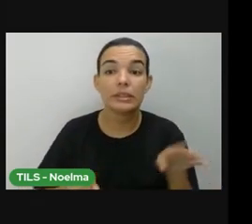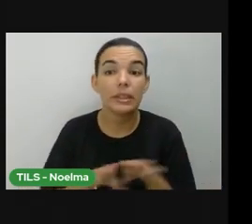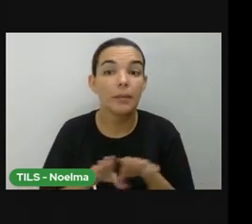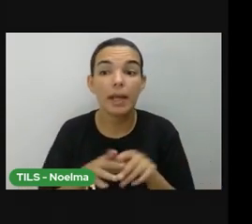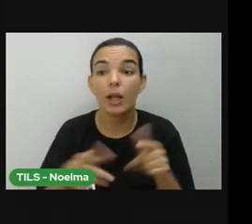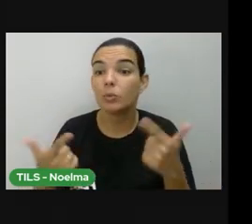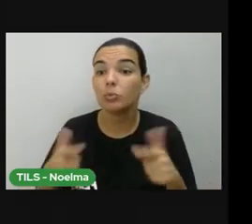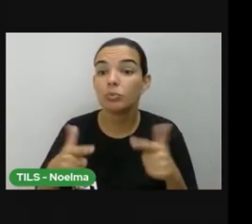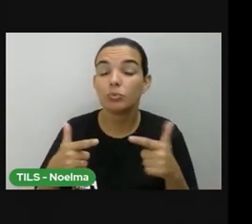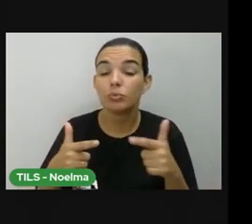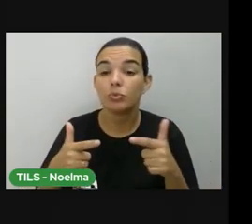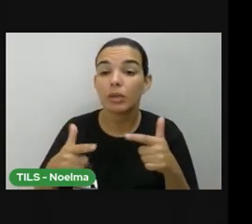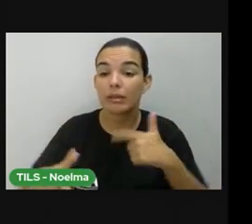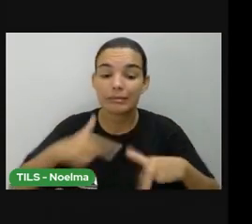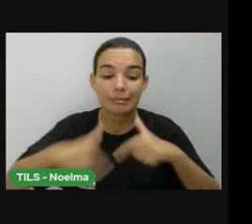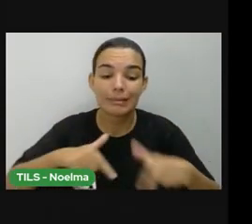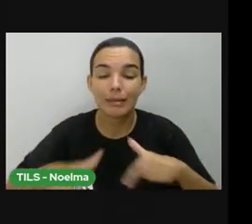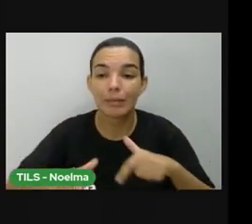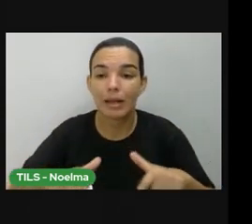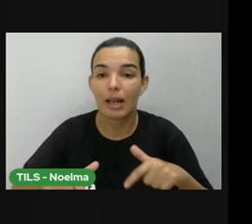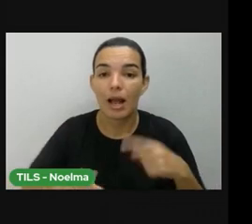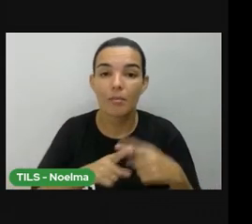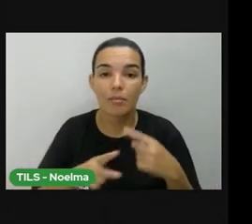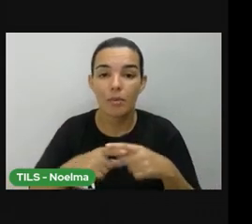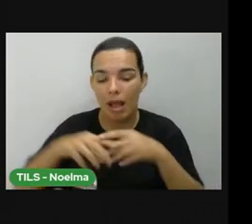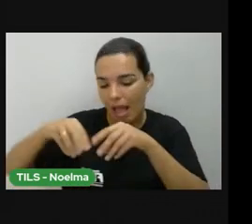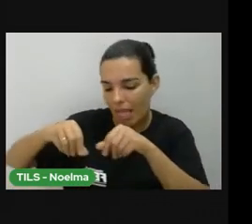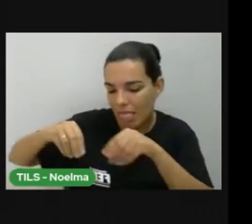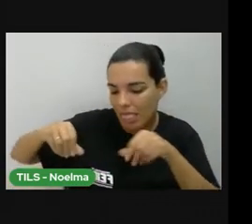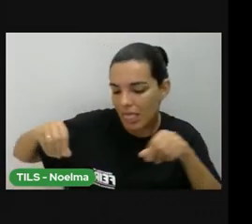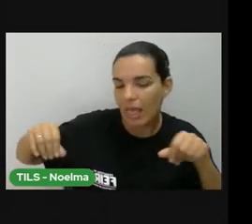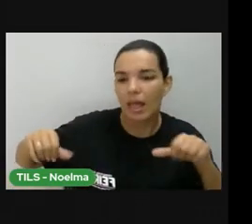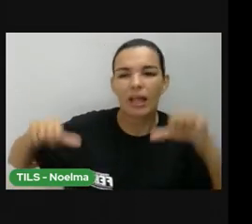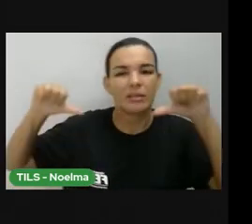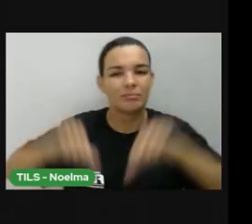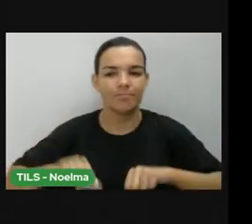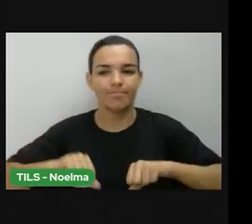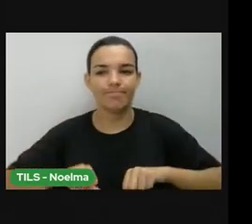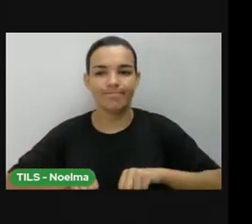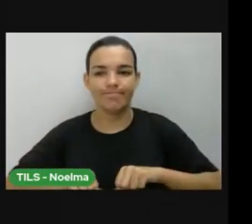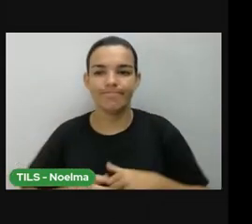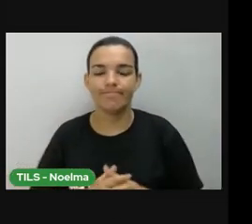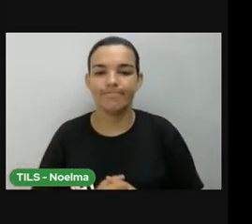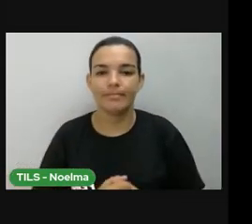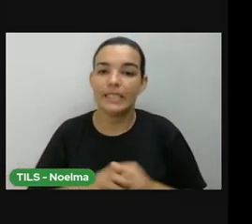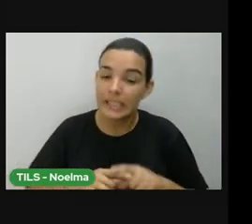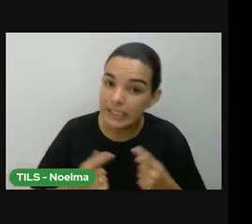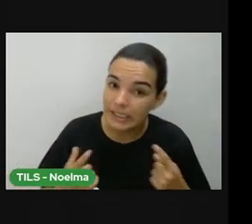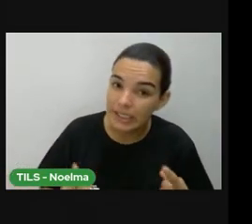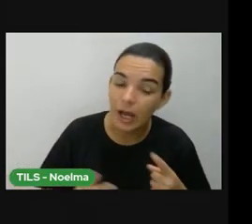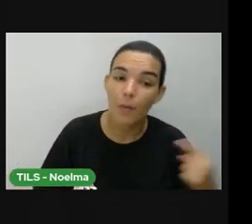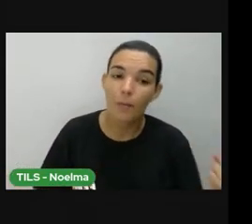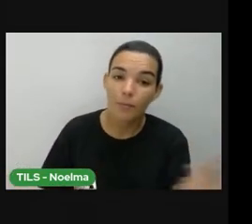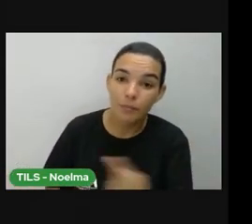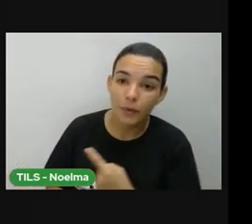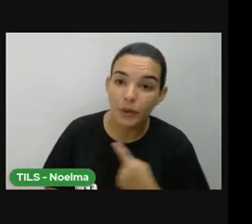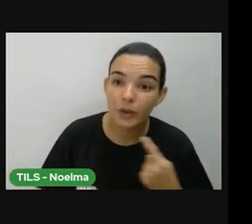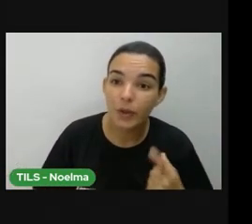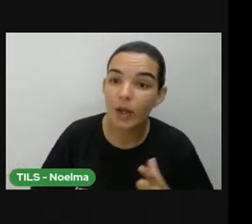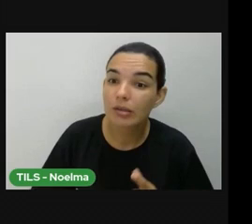porque as terras, eram tudo poucas, pouca não, era, e é pouca, não é? Por exemplo, nós tínhamos,